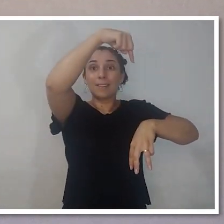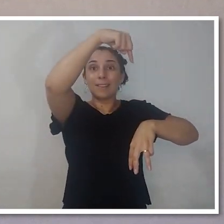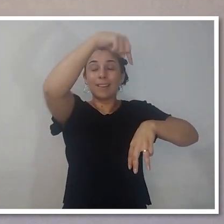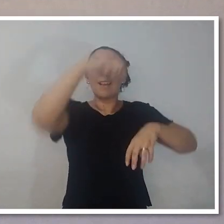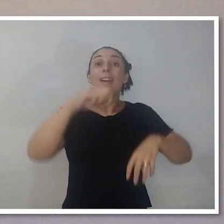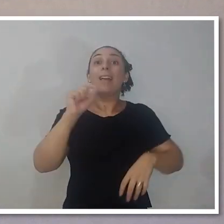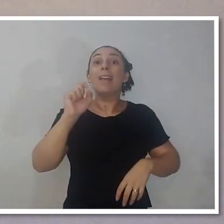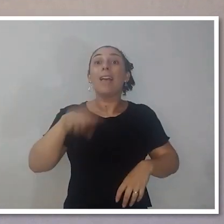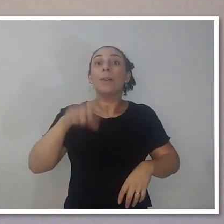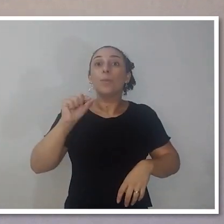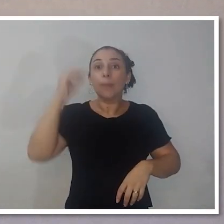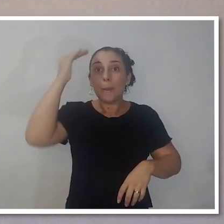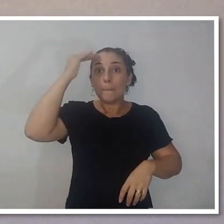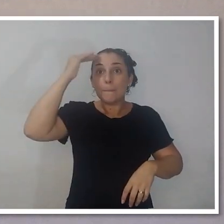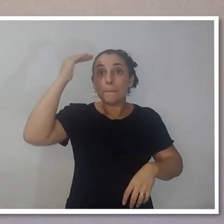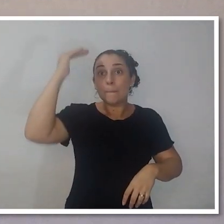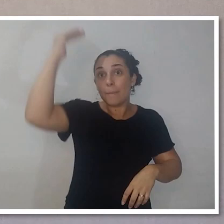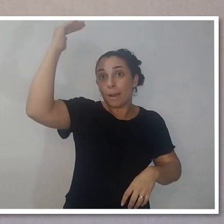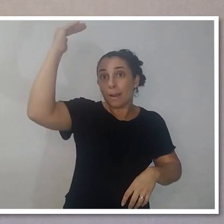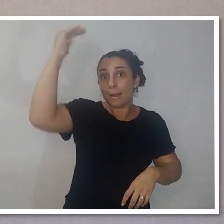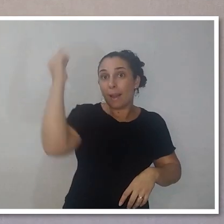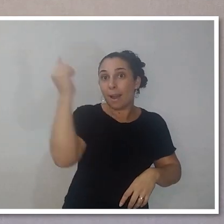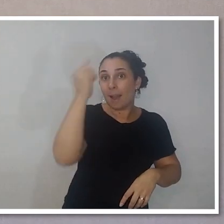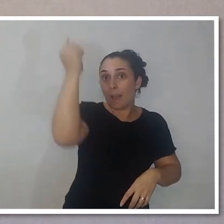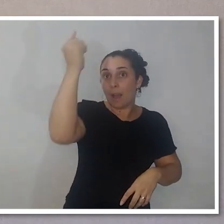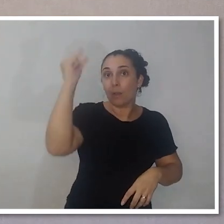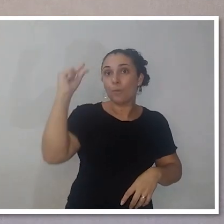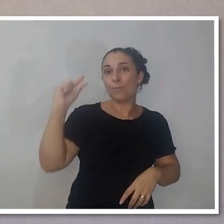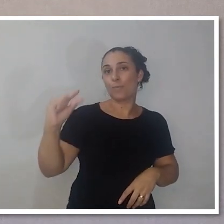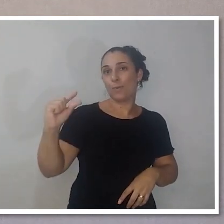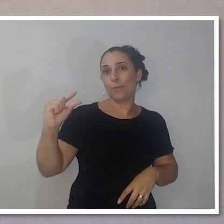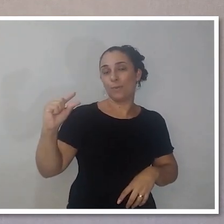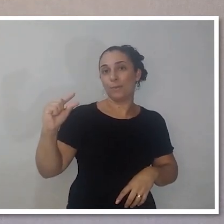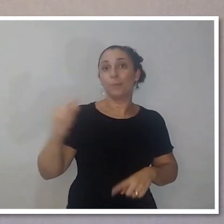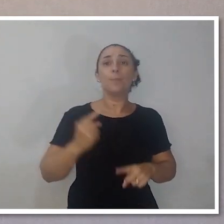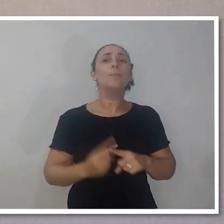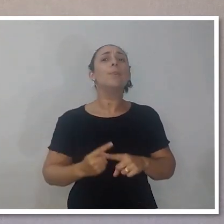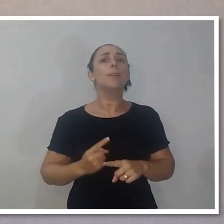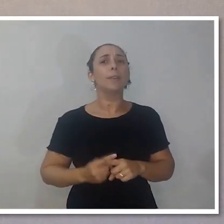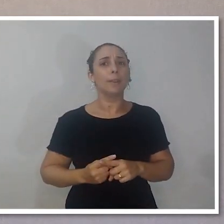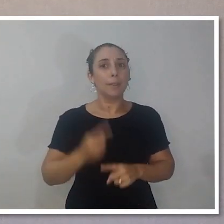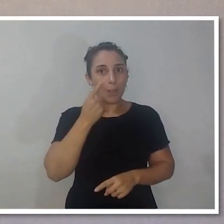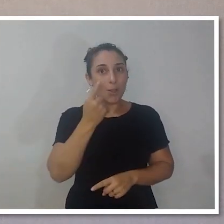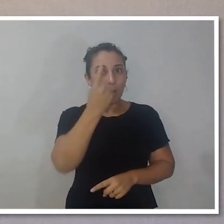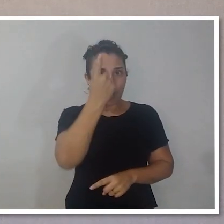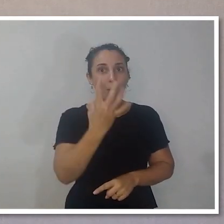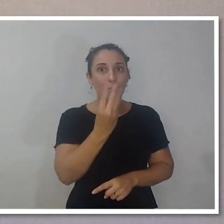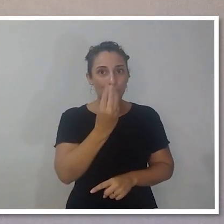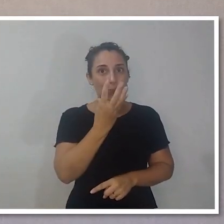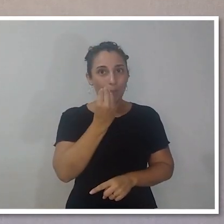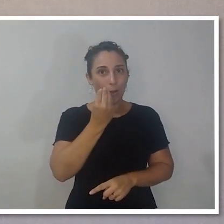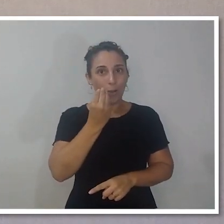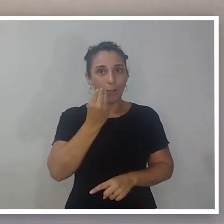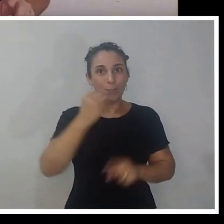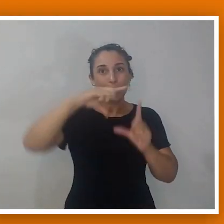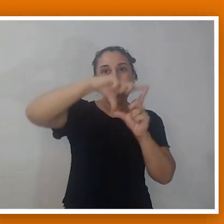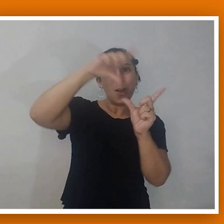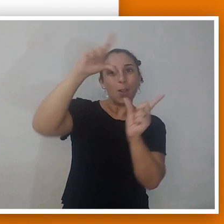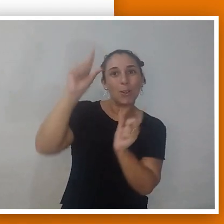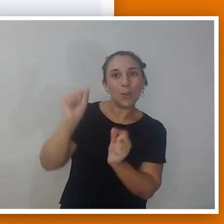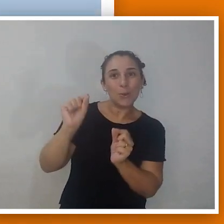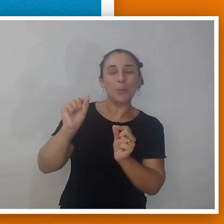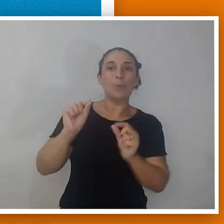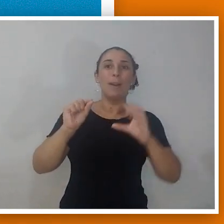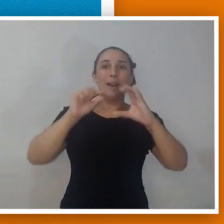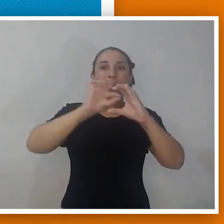aqui a coluna central, ele ultrapassa a minha estatura. Por que isso? Produção, me ajuda aí. Vai colocando as